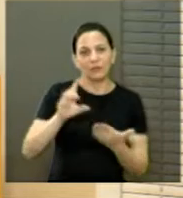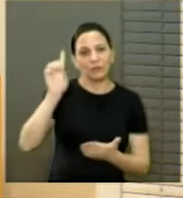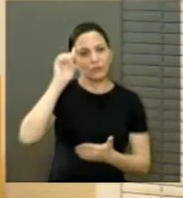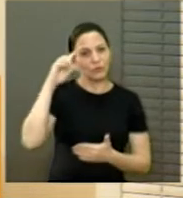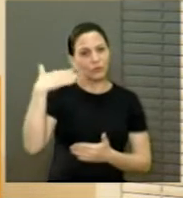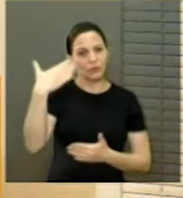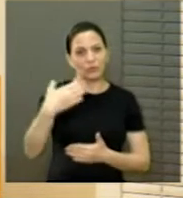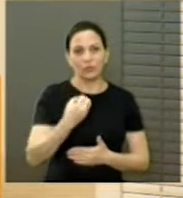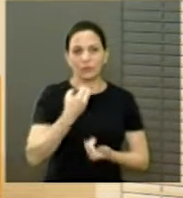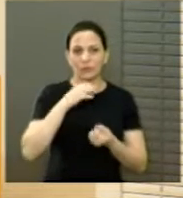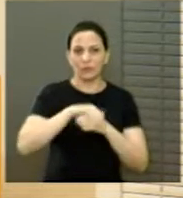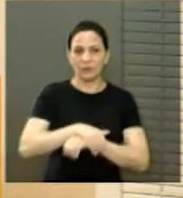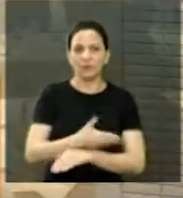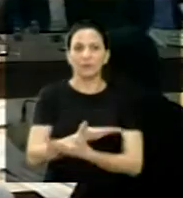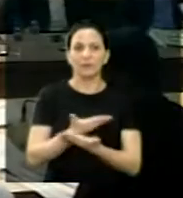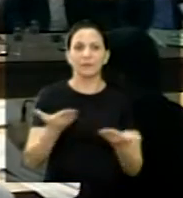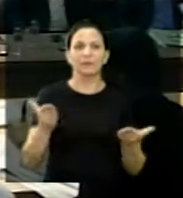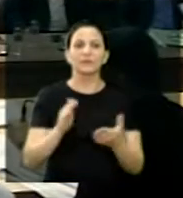Boa noite a todos.